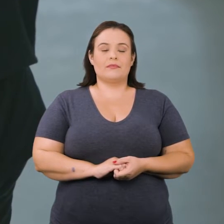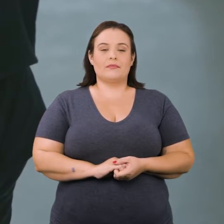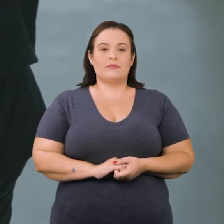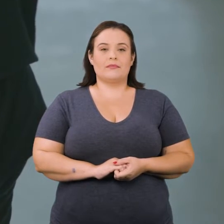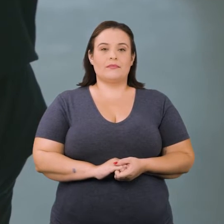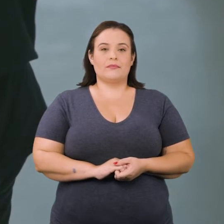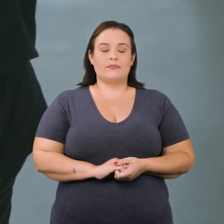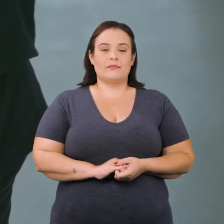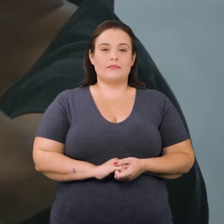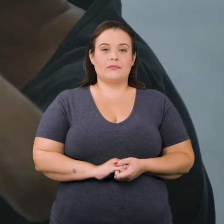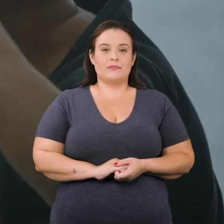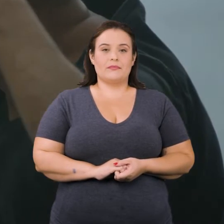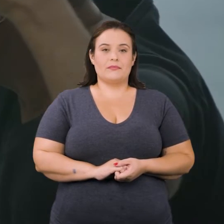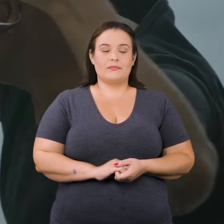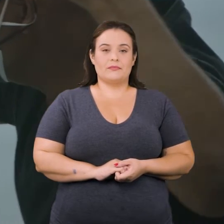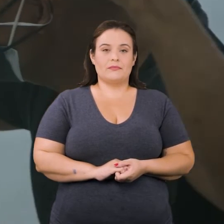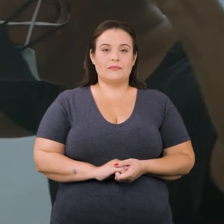dedilhasse meticulosamente algo.